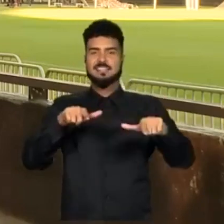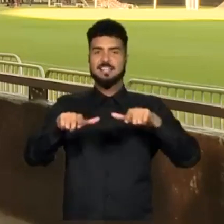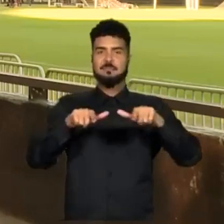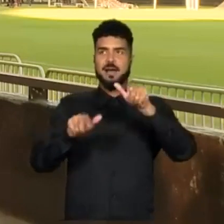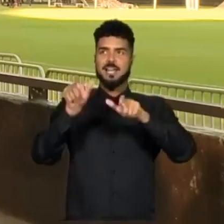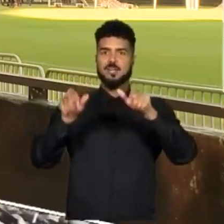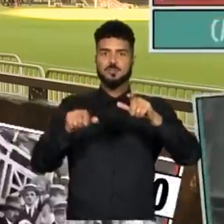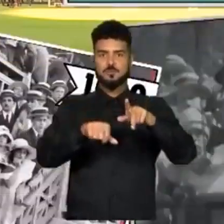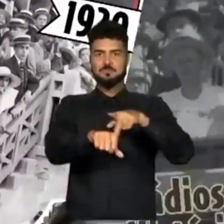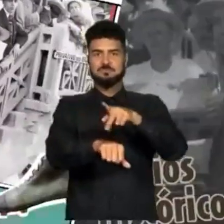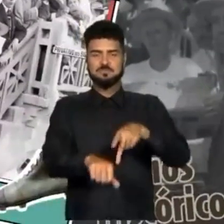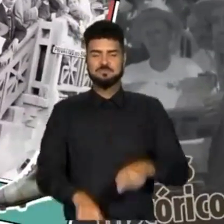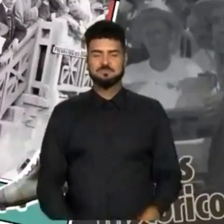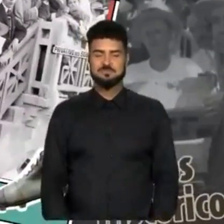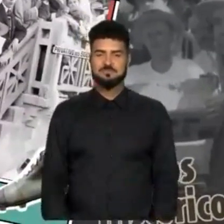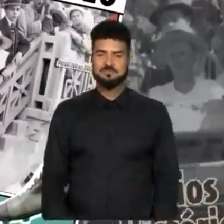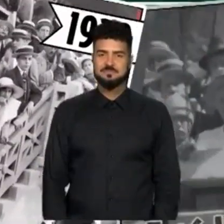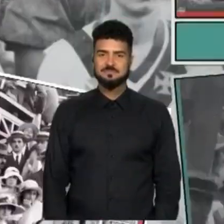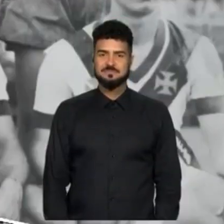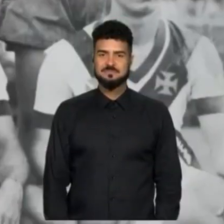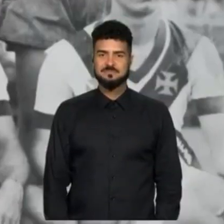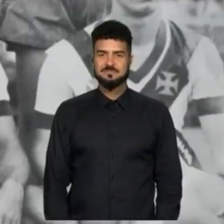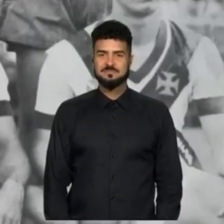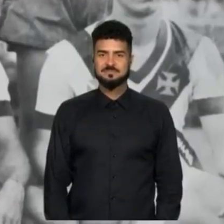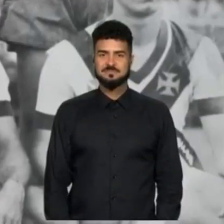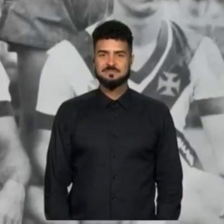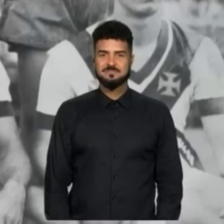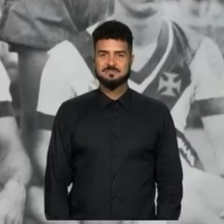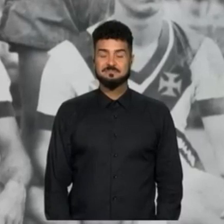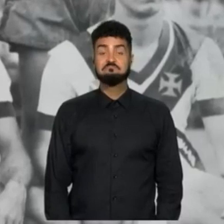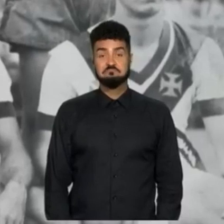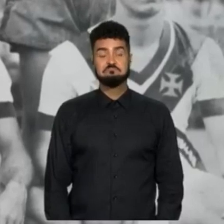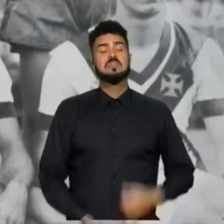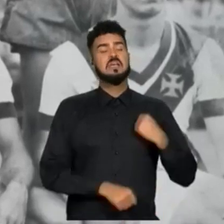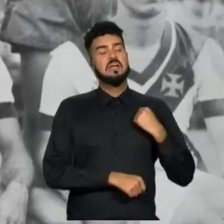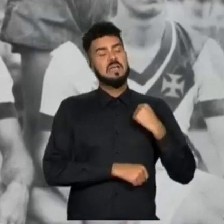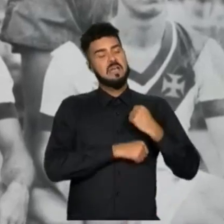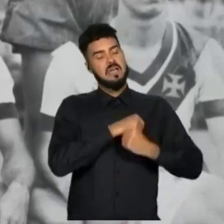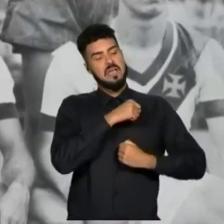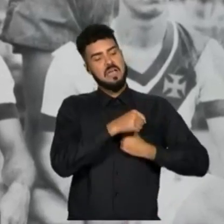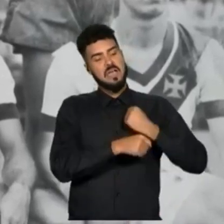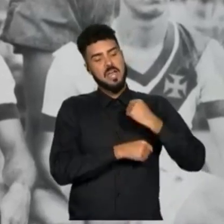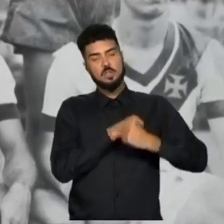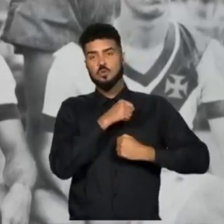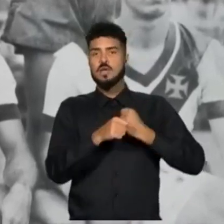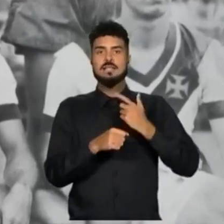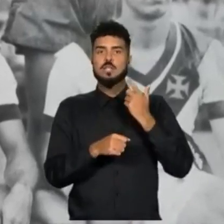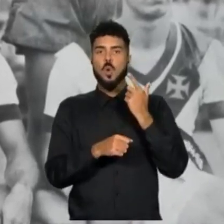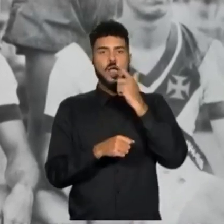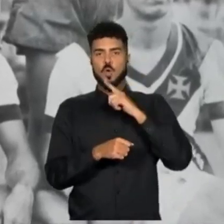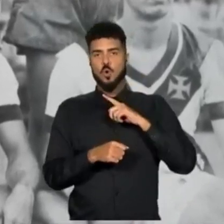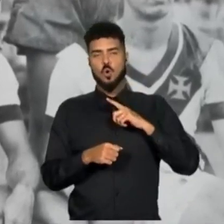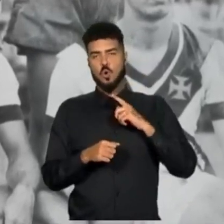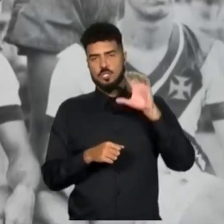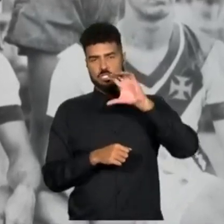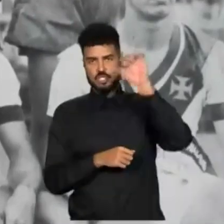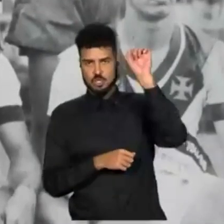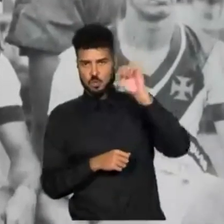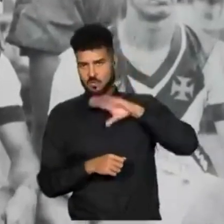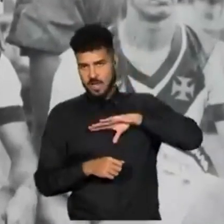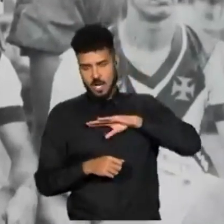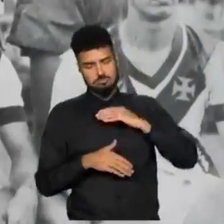SAF do Curitiba lá, que eles cederam o estádio para a SAF durante um período de 50 anos,